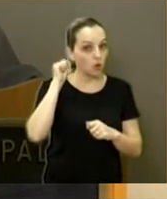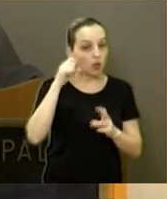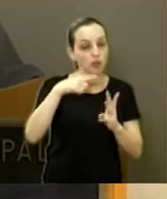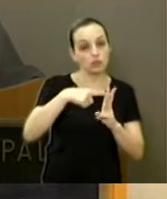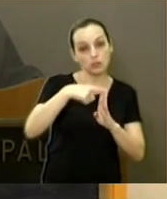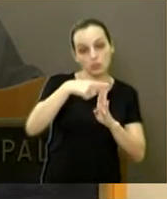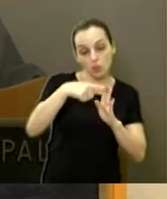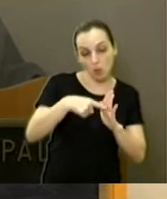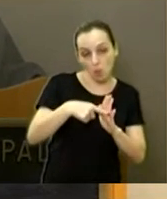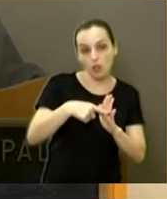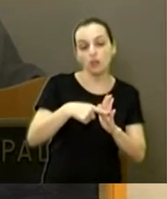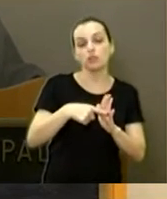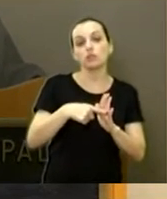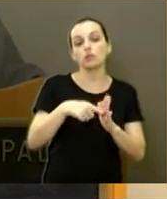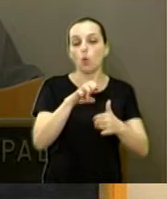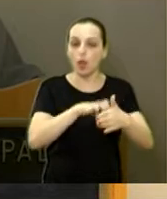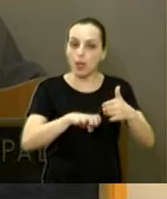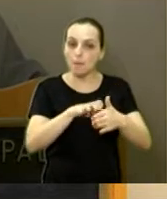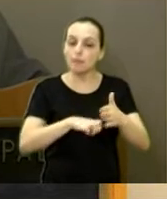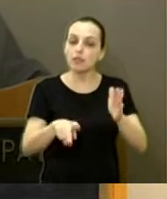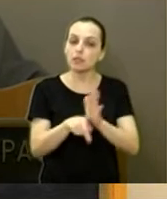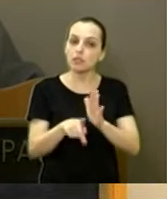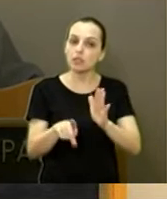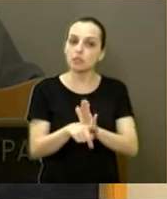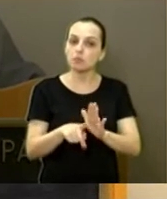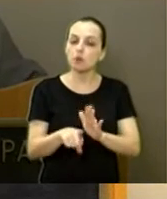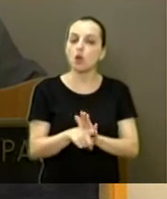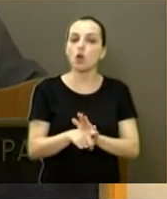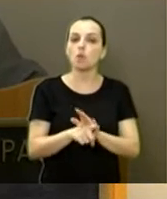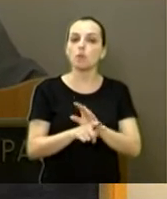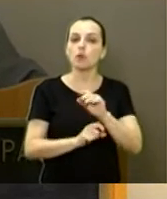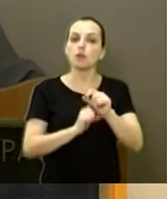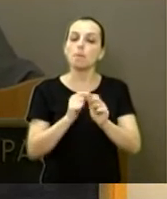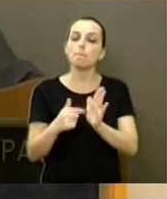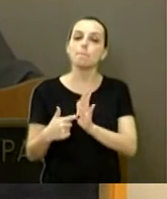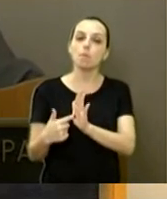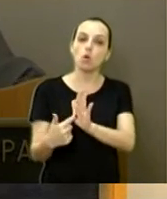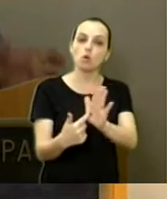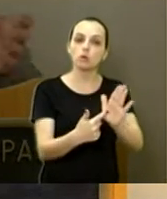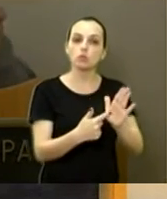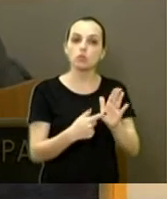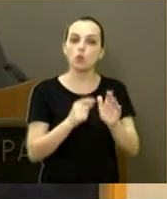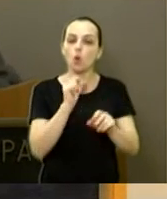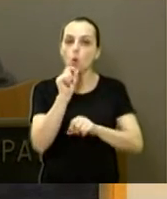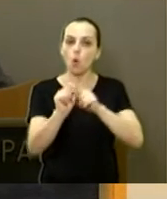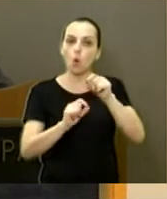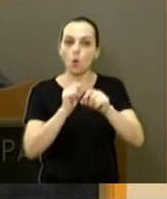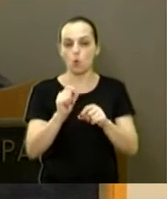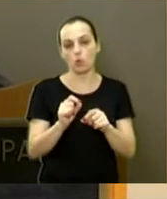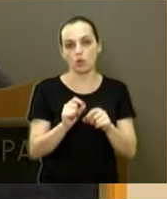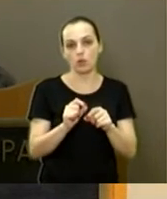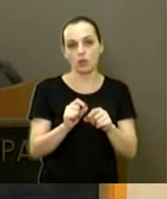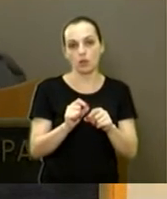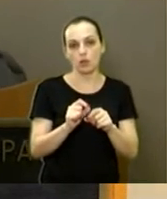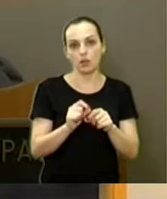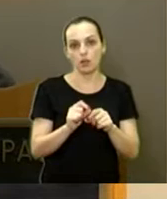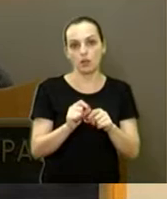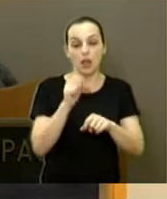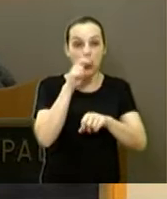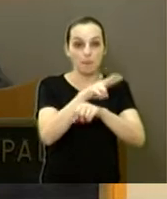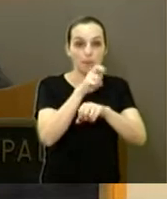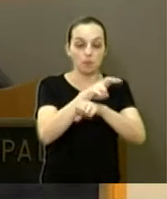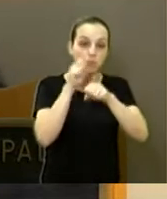Food Citrus, a Uniara, mostrou para nós que essa pulverização é